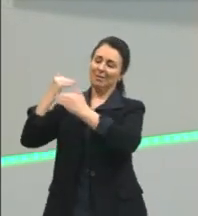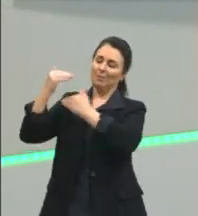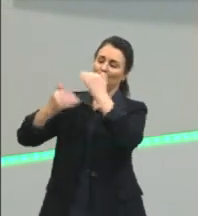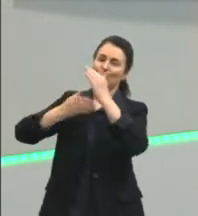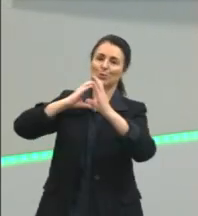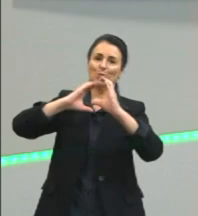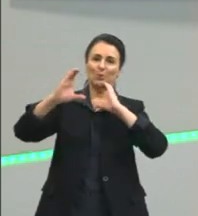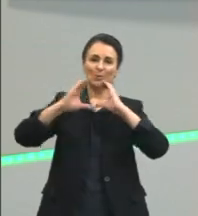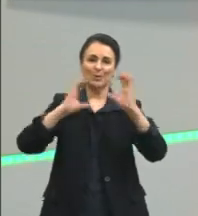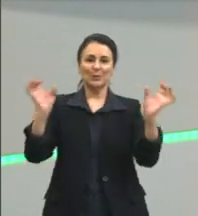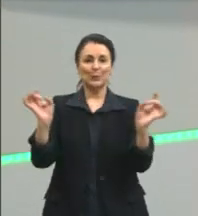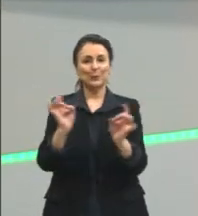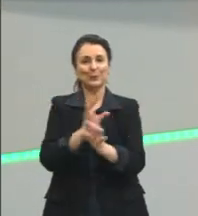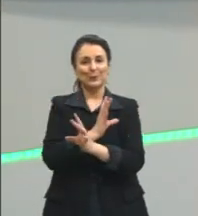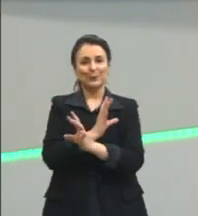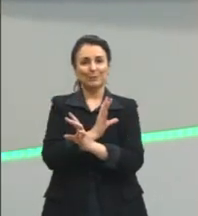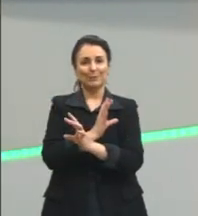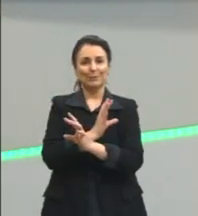acontecendo.